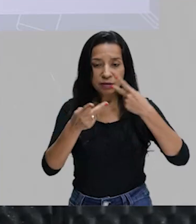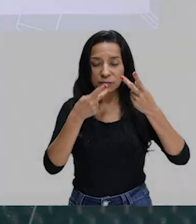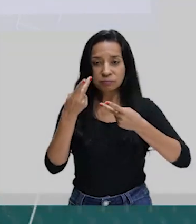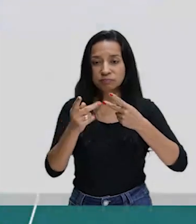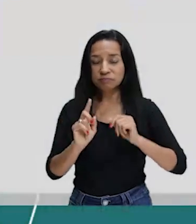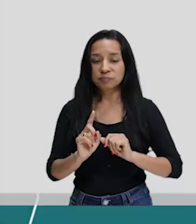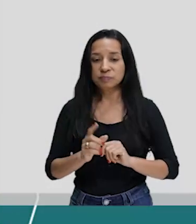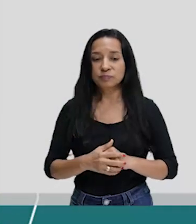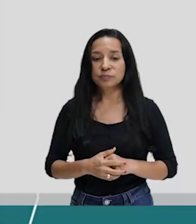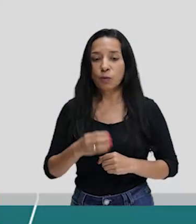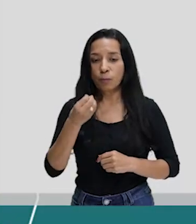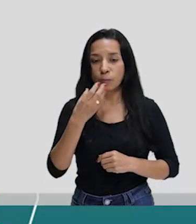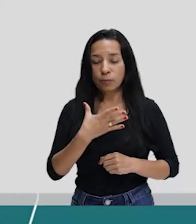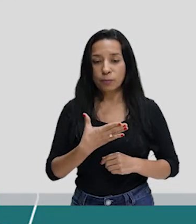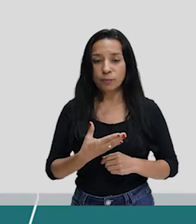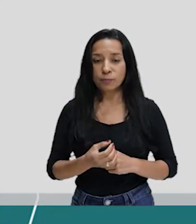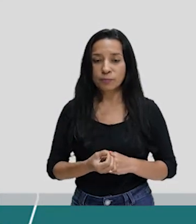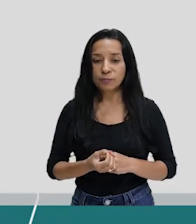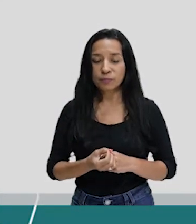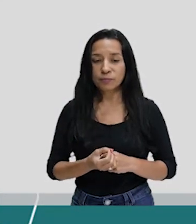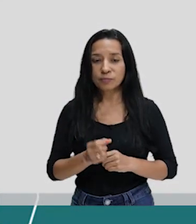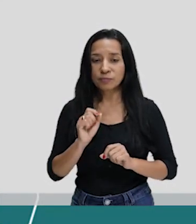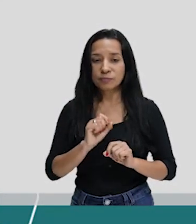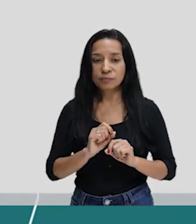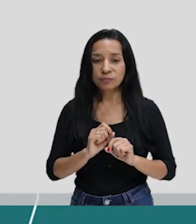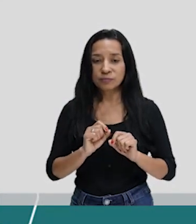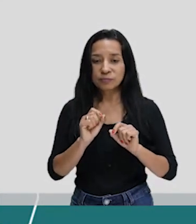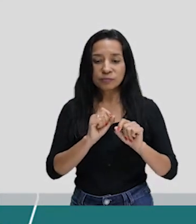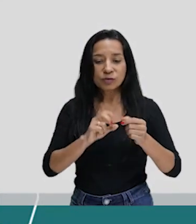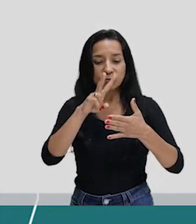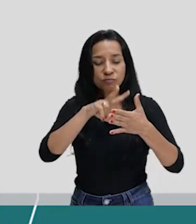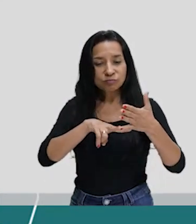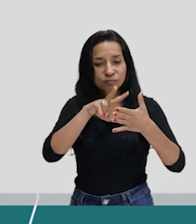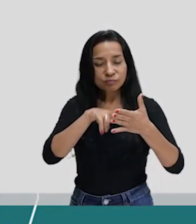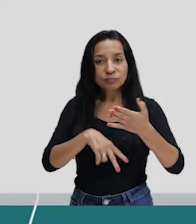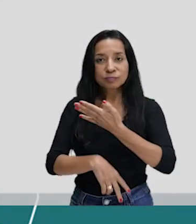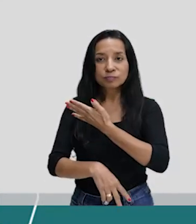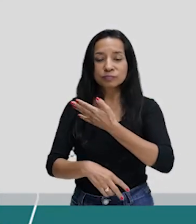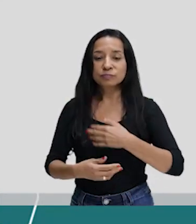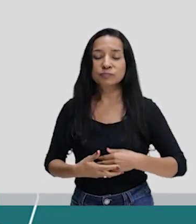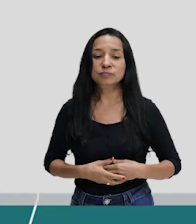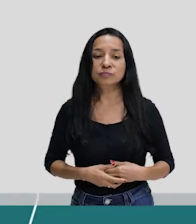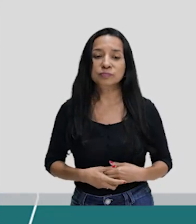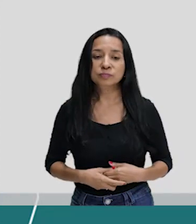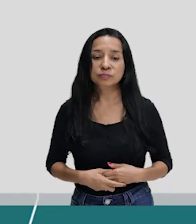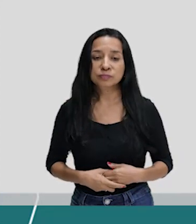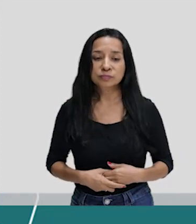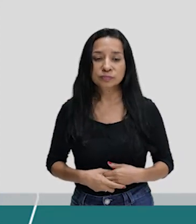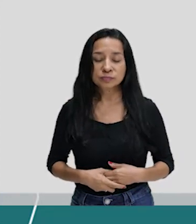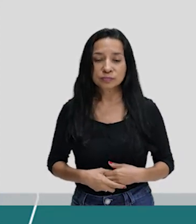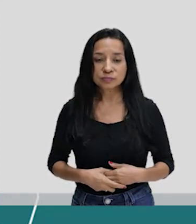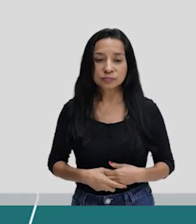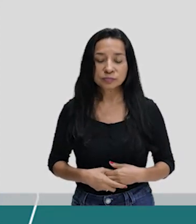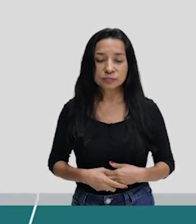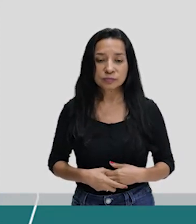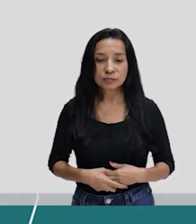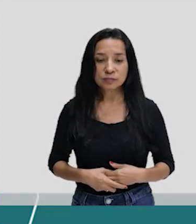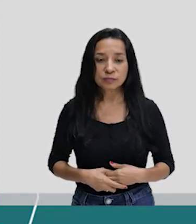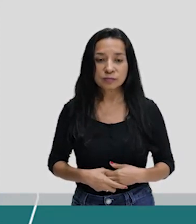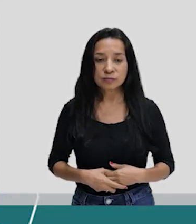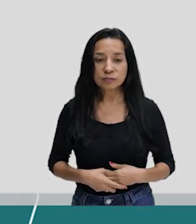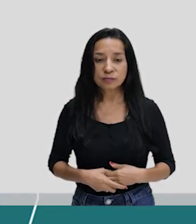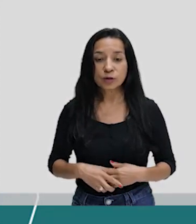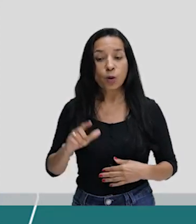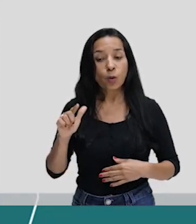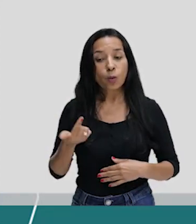Irene. Bom. Que é muito lindo. É mais lindo que o infinito. É puro e belo, inocente, como ela falou. Por favor, chuva ruim.